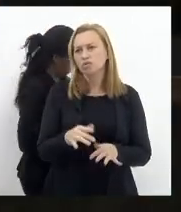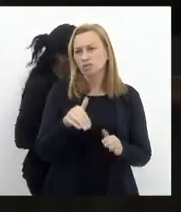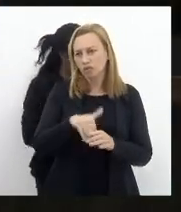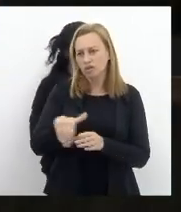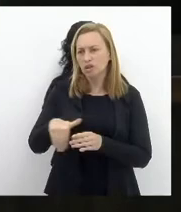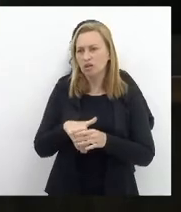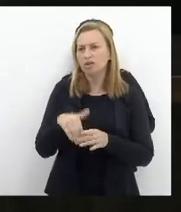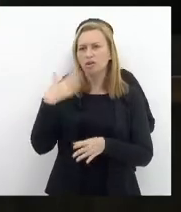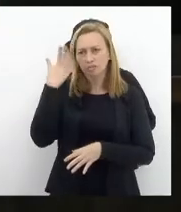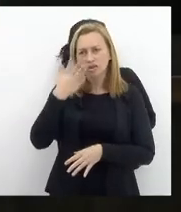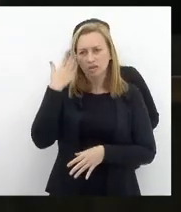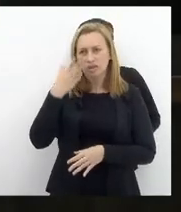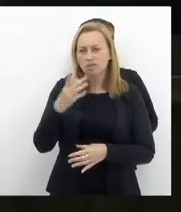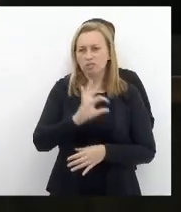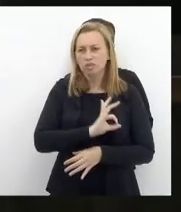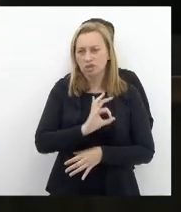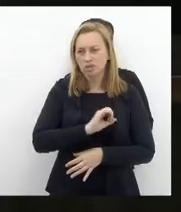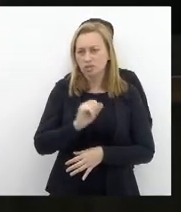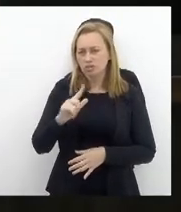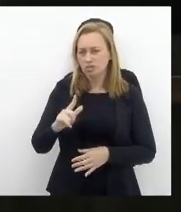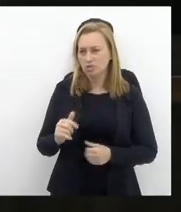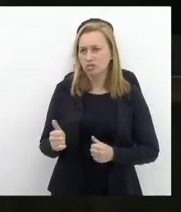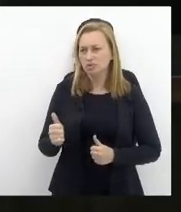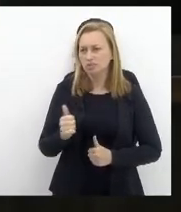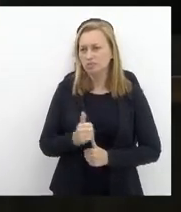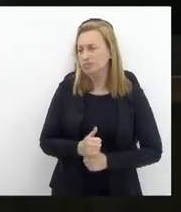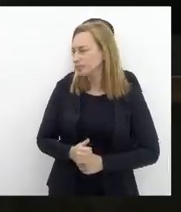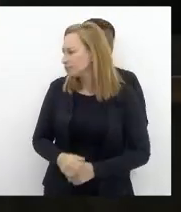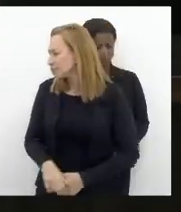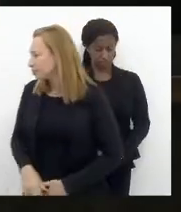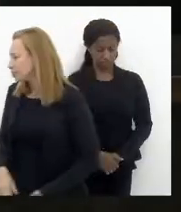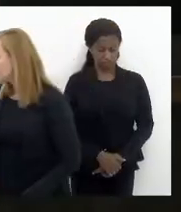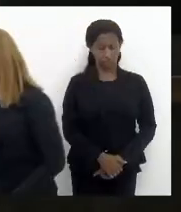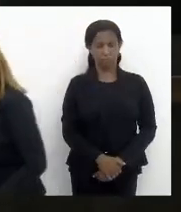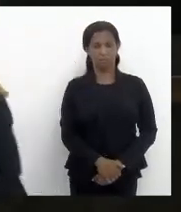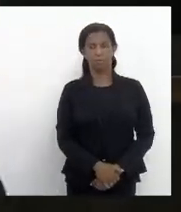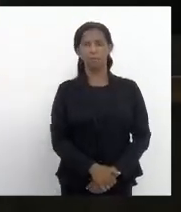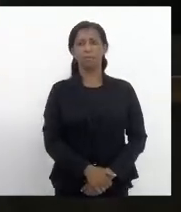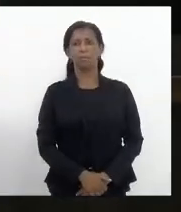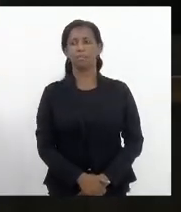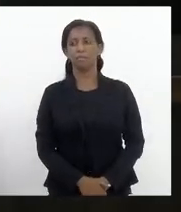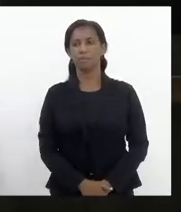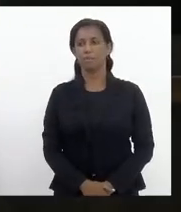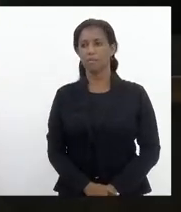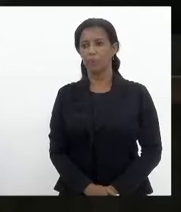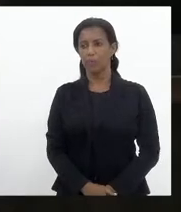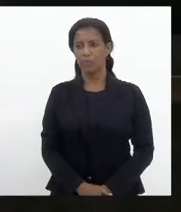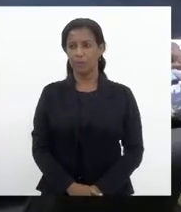a mensagem dos policiais civis nada mais a tratar na primeira sessão extraordinária mesmo está encerrada eu